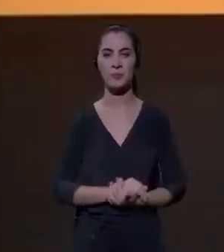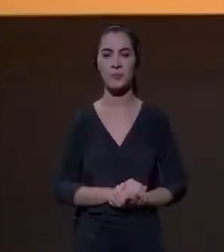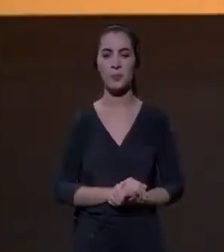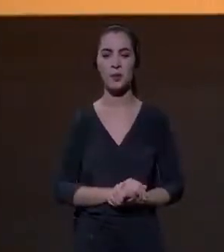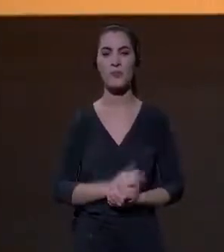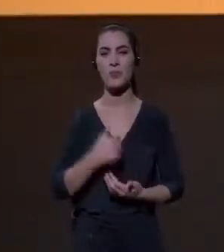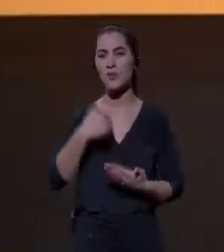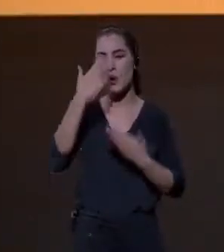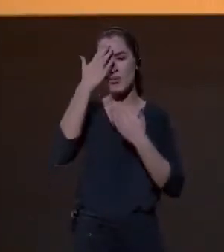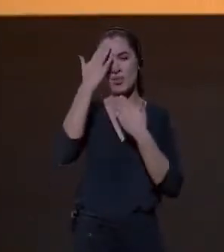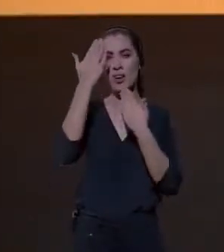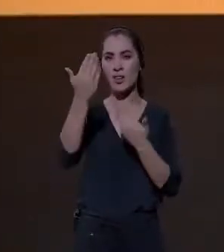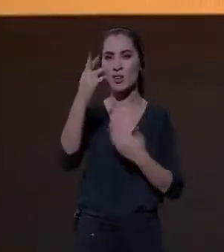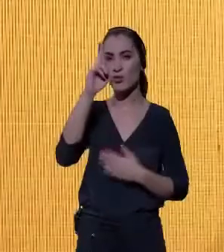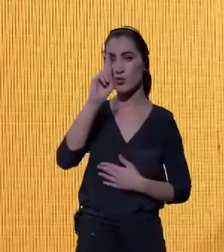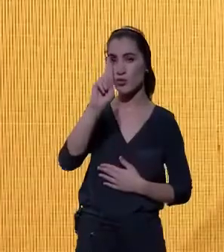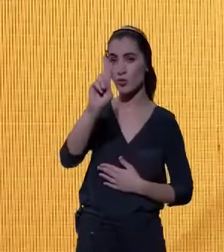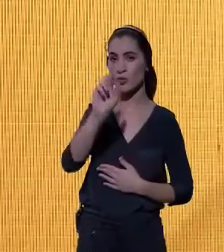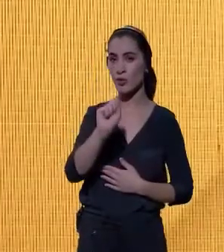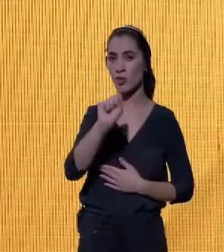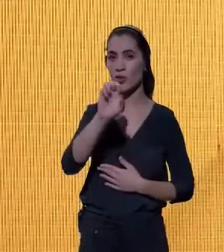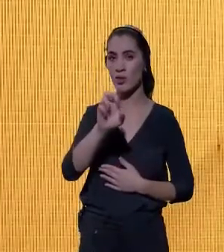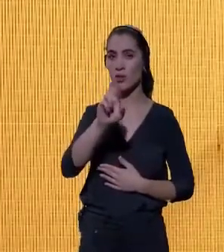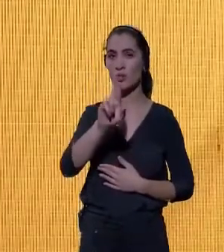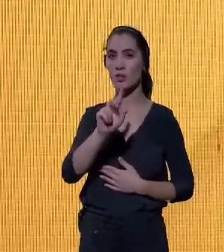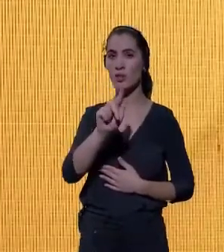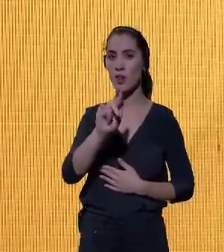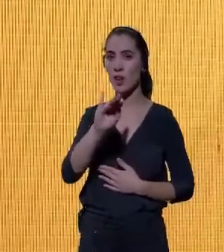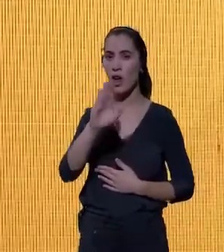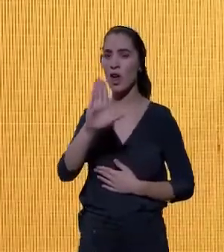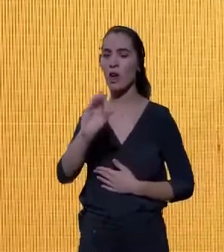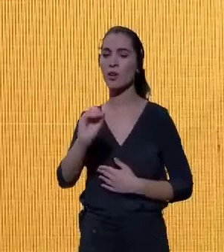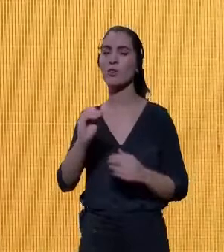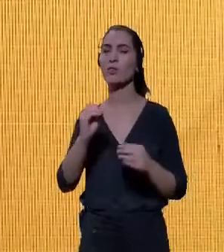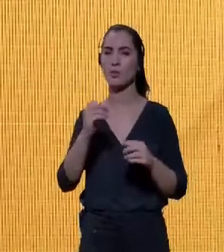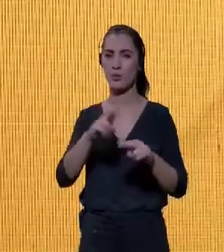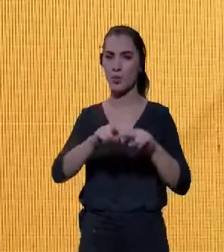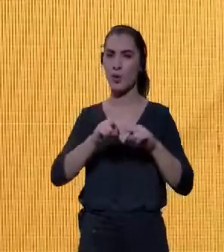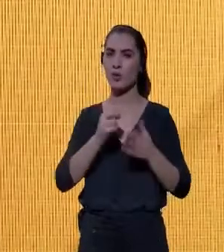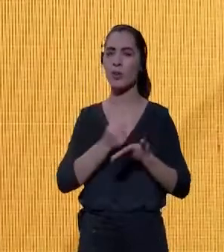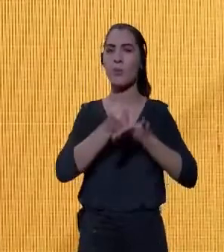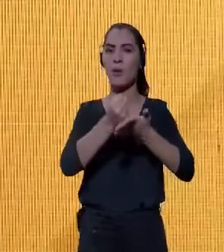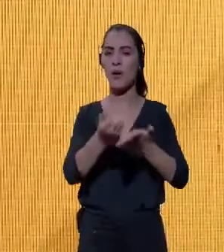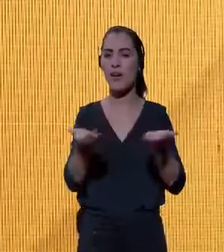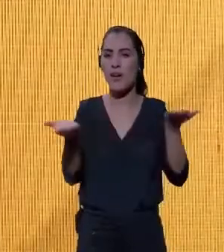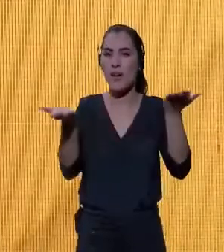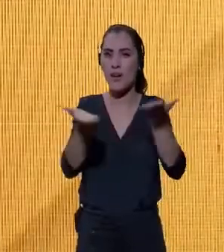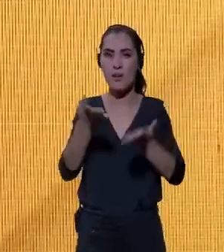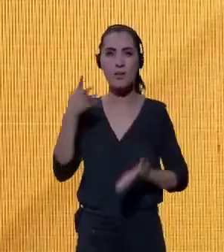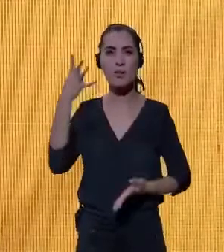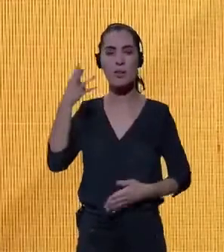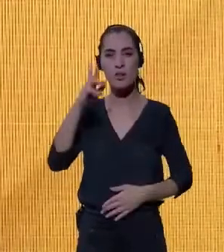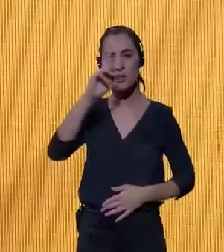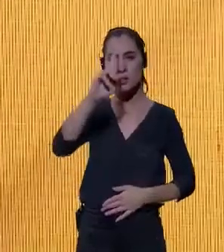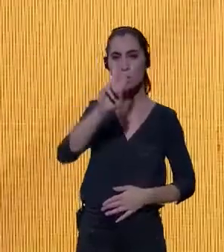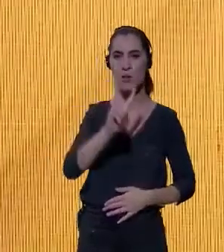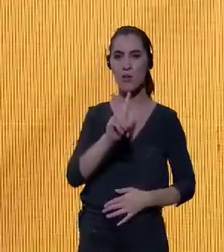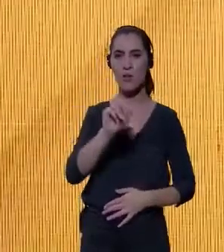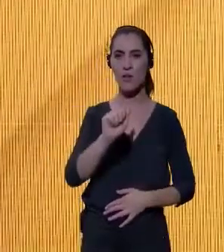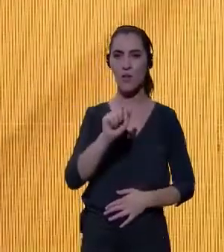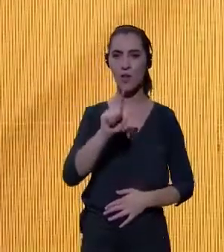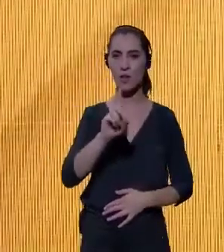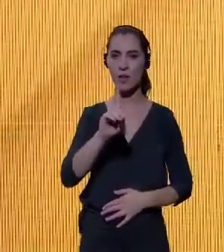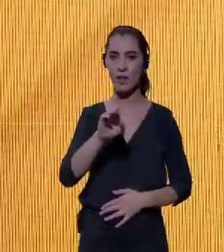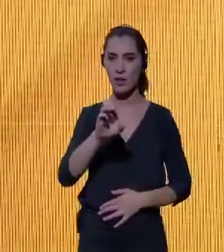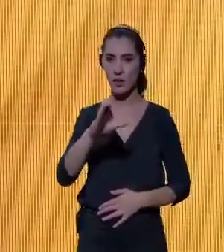Agradeço, então, ao senhor Sérgio Sushodowski por sua contribuição e concedo a palavra ao senhor Valdecir Tosi, que